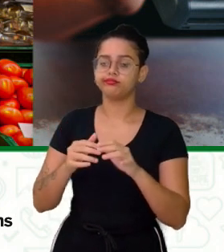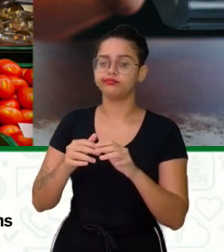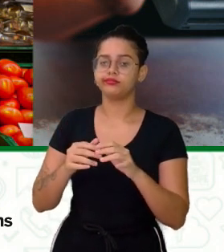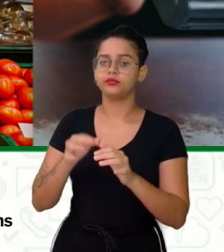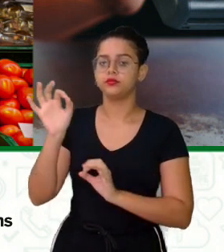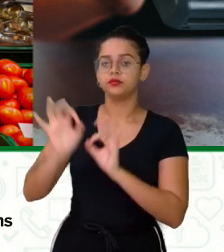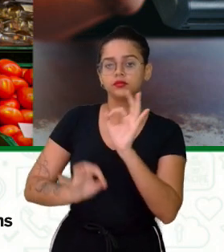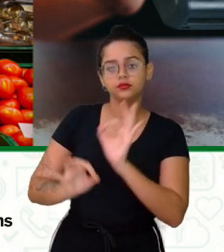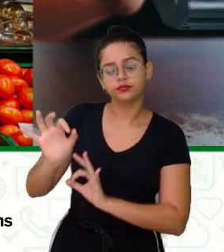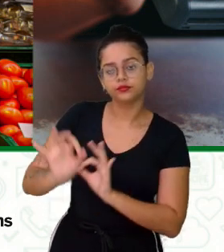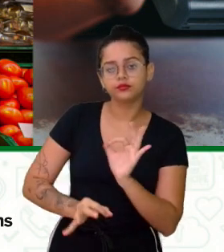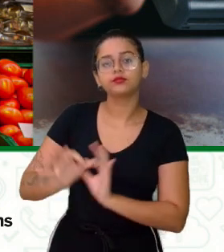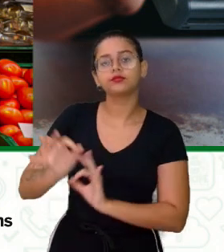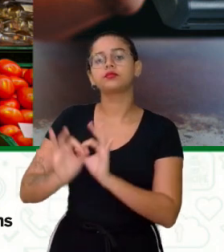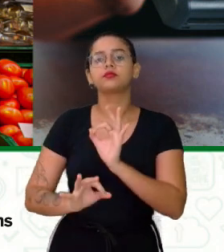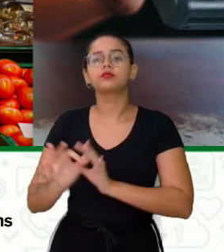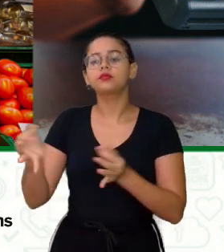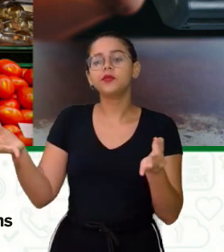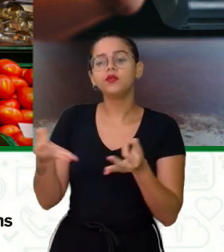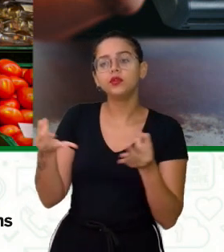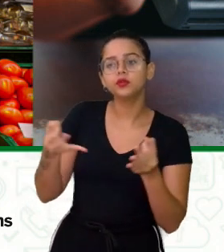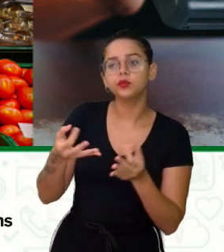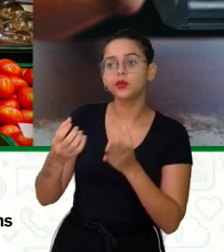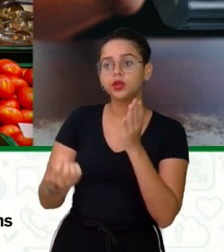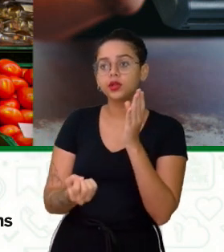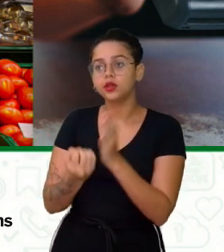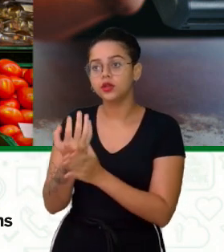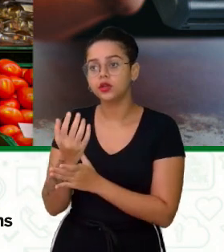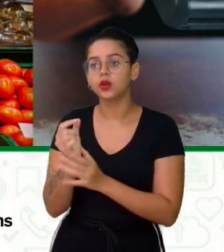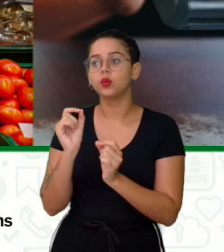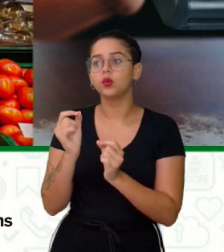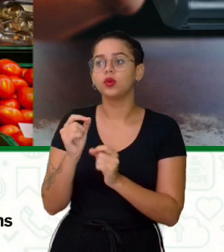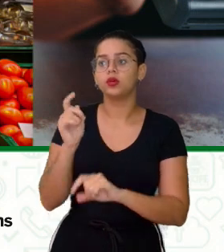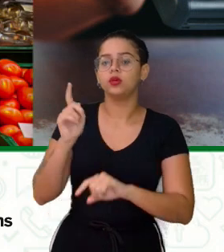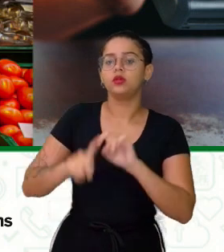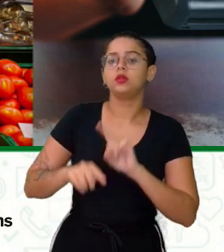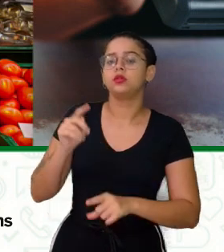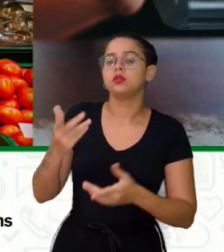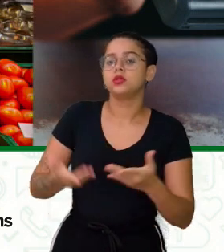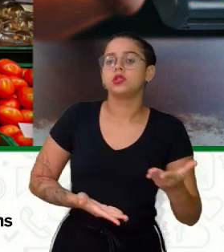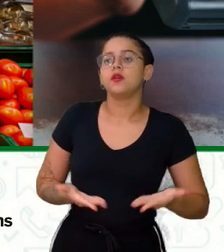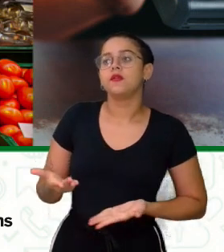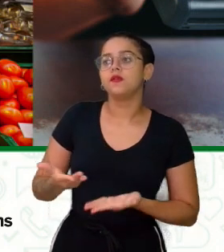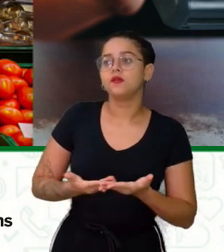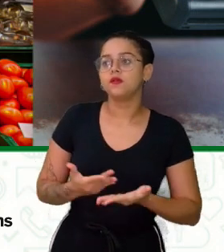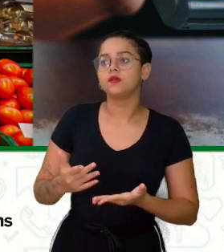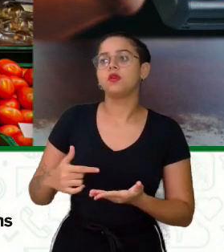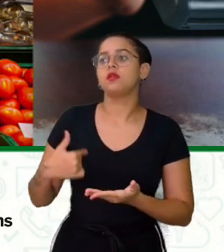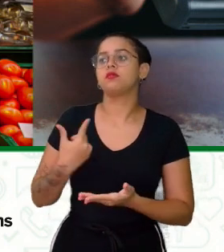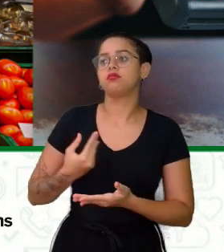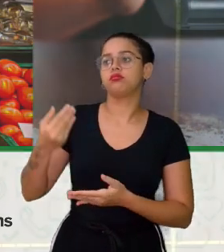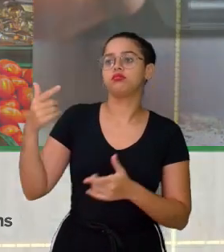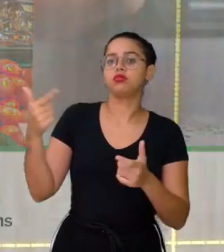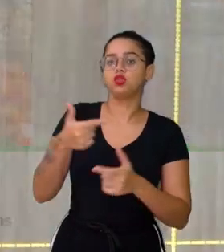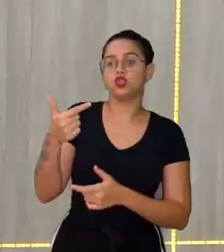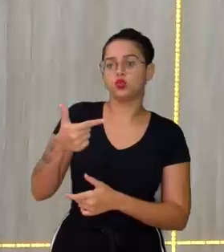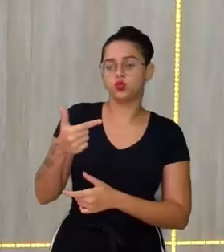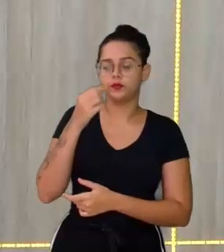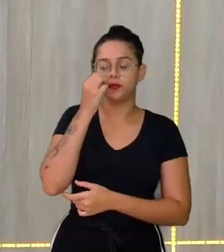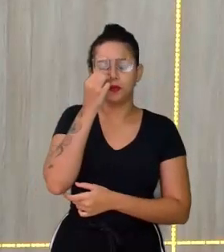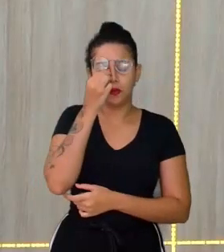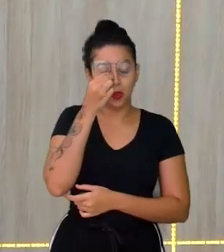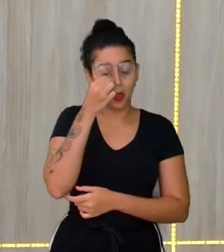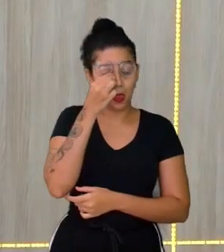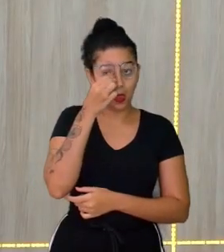Aperfeiçoar Para criar ali Os bens de serviços Estamos no setor secundário E aí